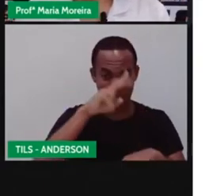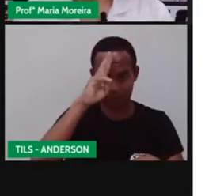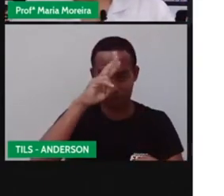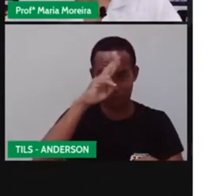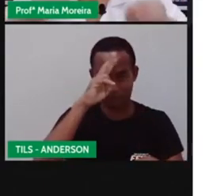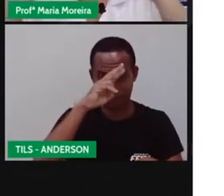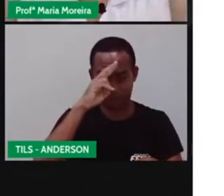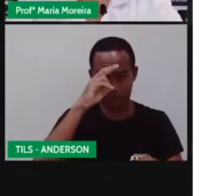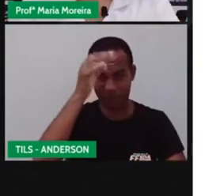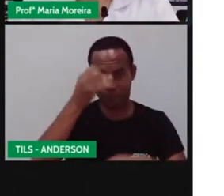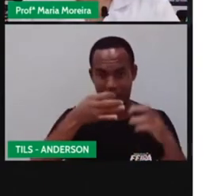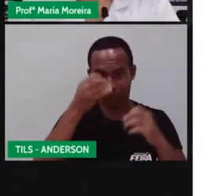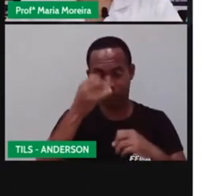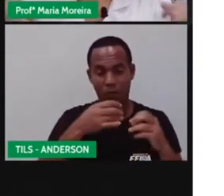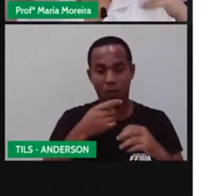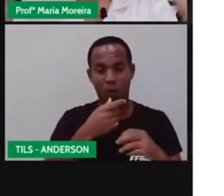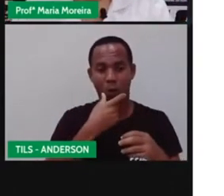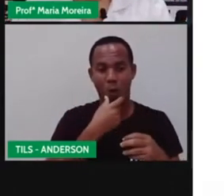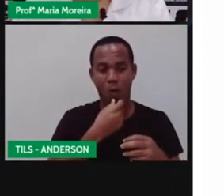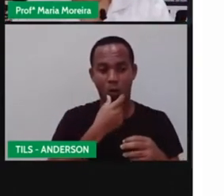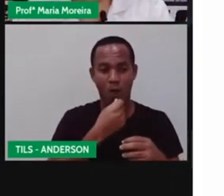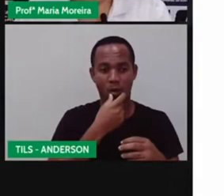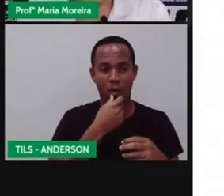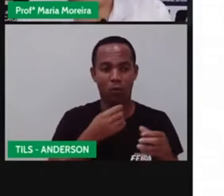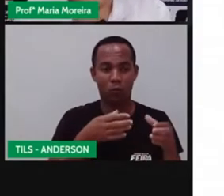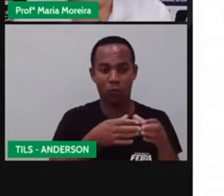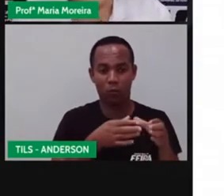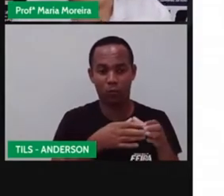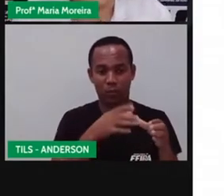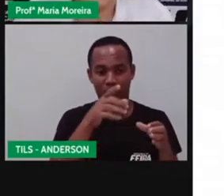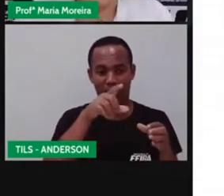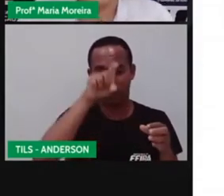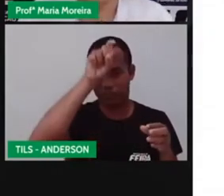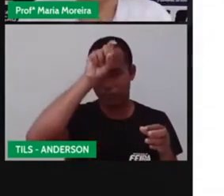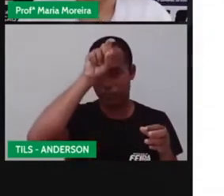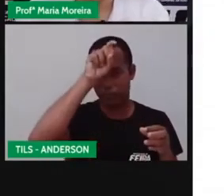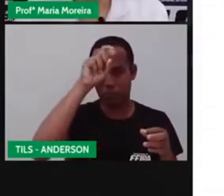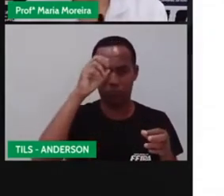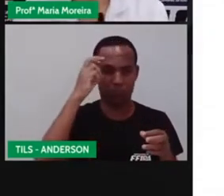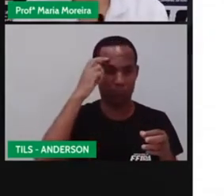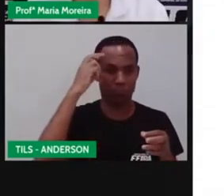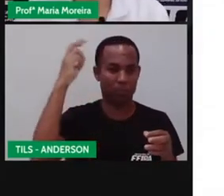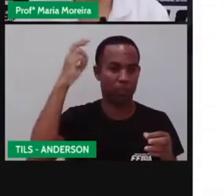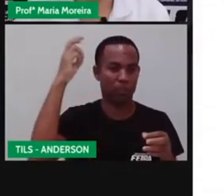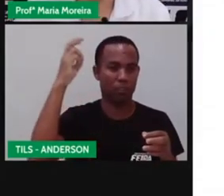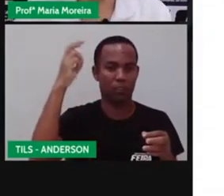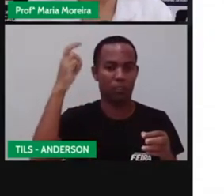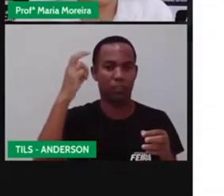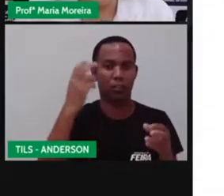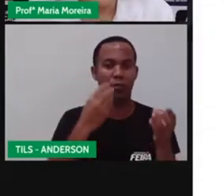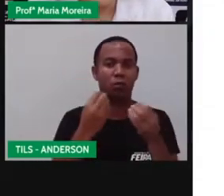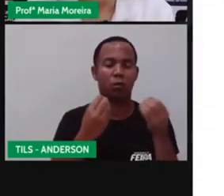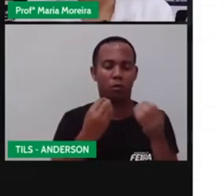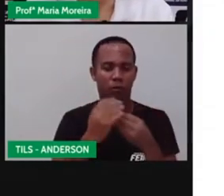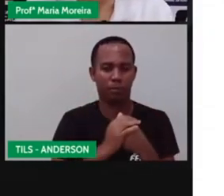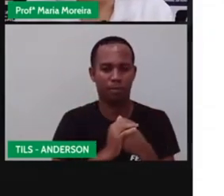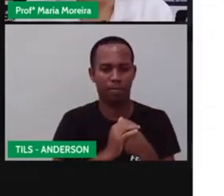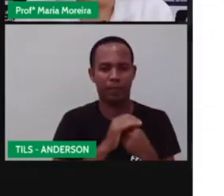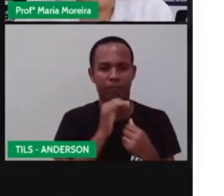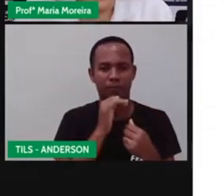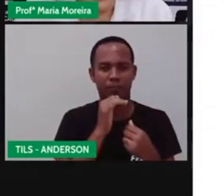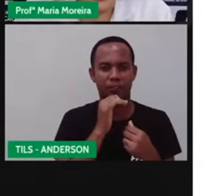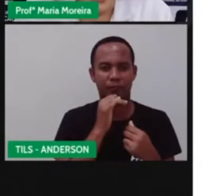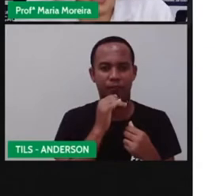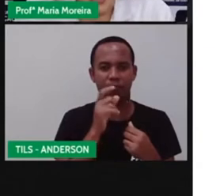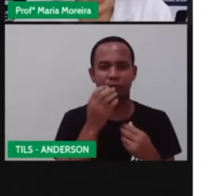eles eram o quê? Super inteligentes, super fantásticos com aquelas pirâmides, né? Do Egito herdamos o quê? O jogo